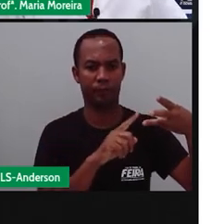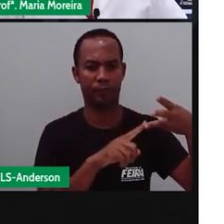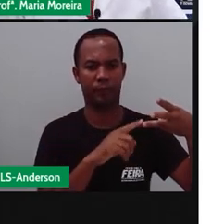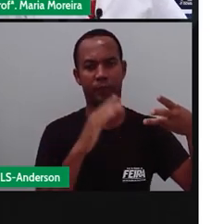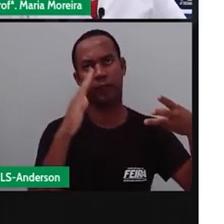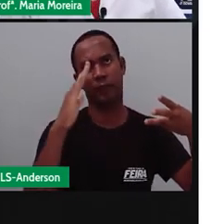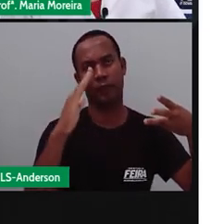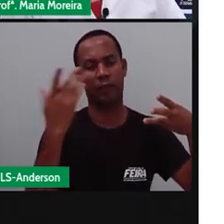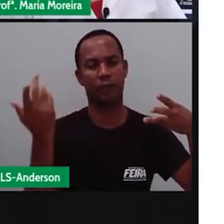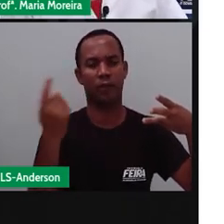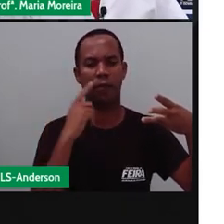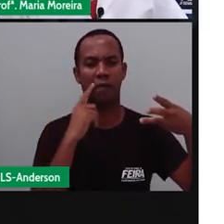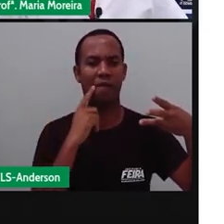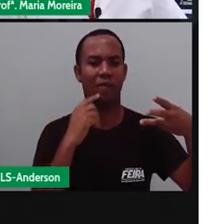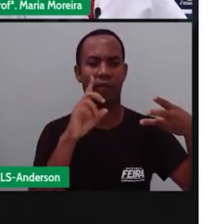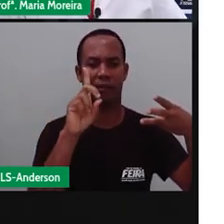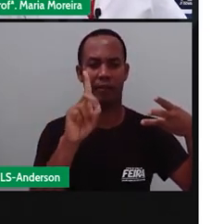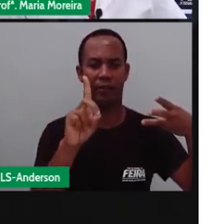carro,